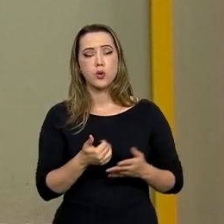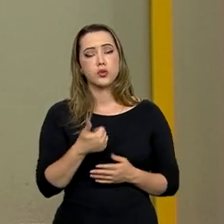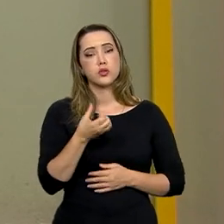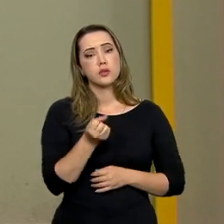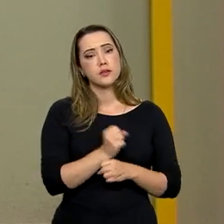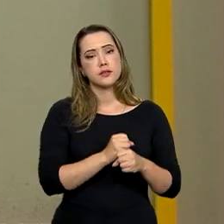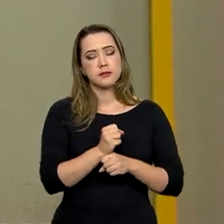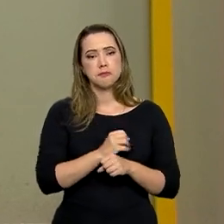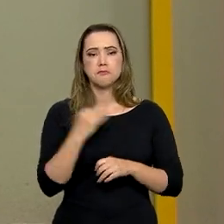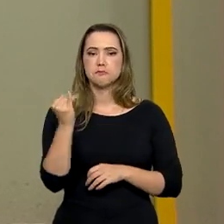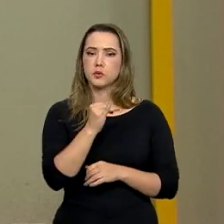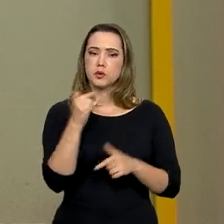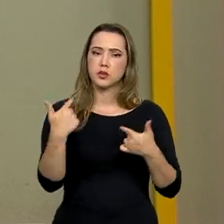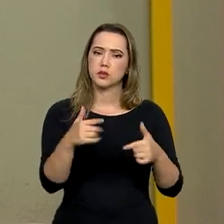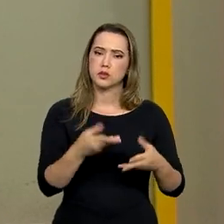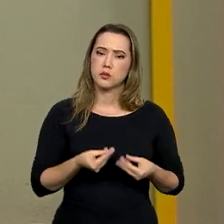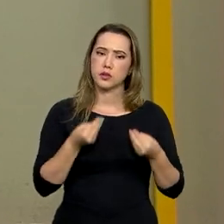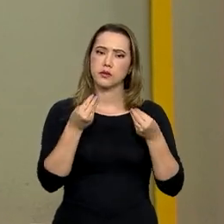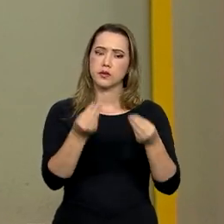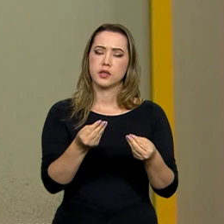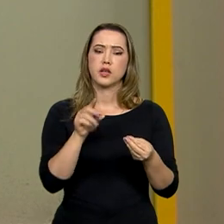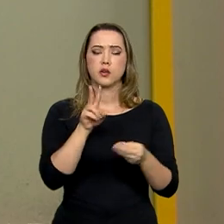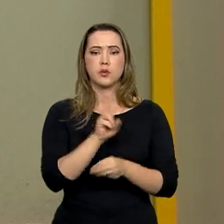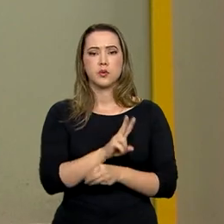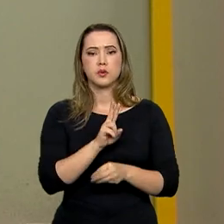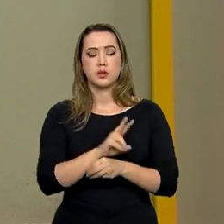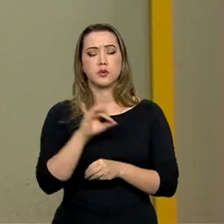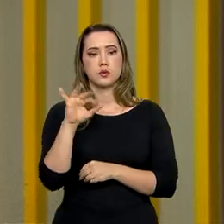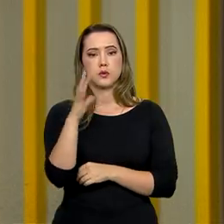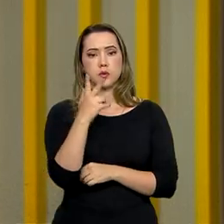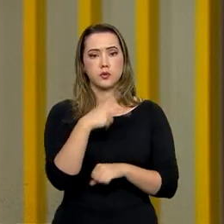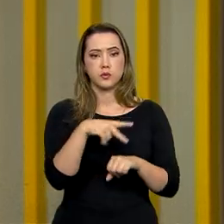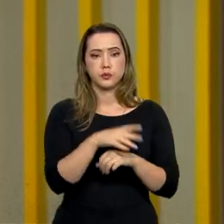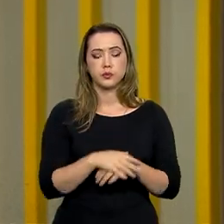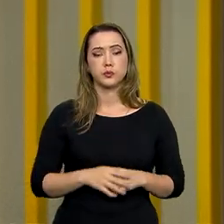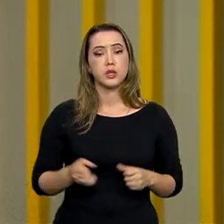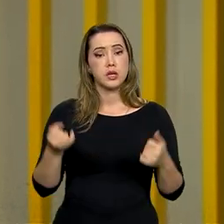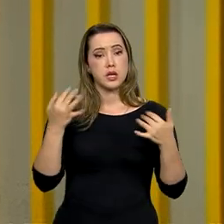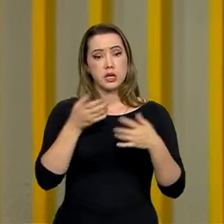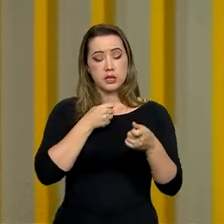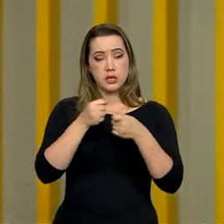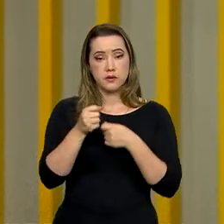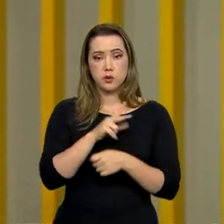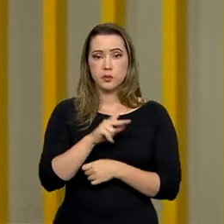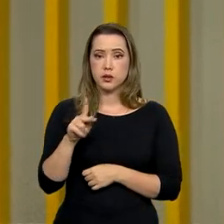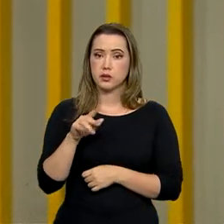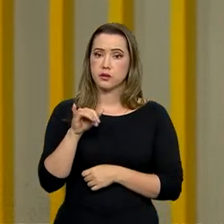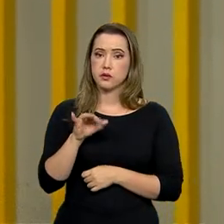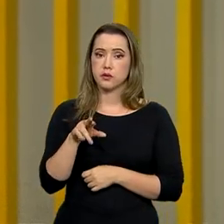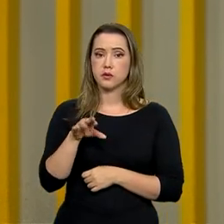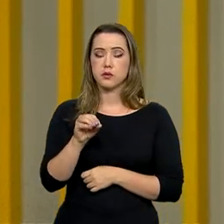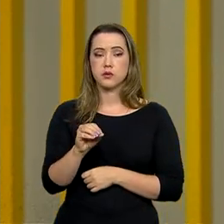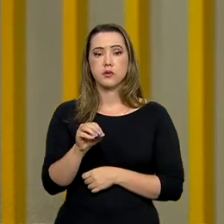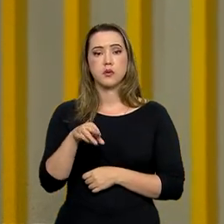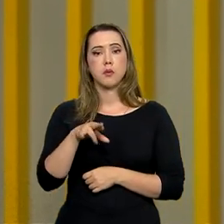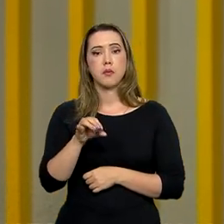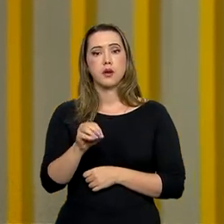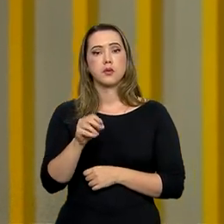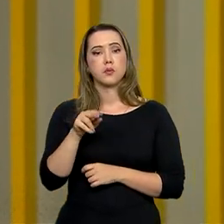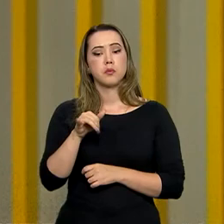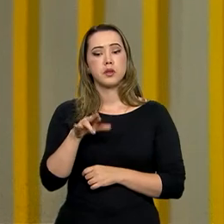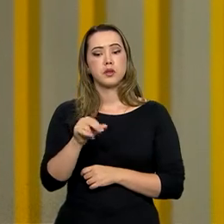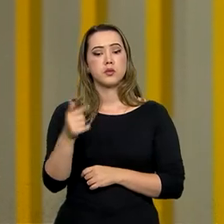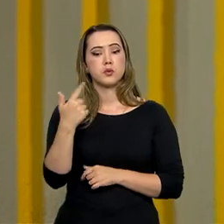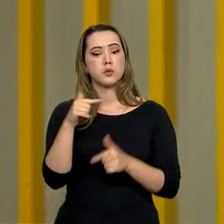serviços prestados à preservação do meio ambiente no país. E quem entrevistou o presidente do ICMBio, Mauro Pires, sobre